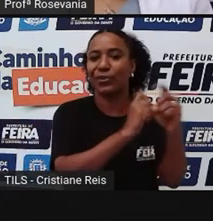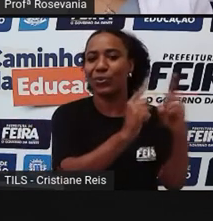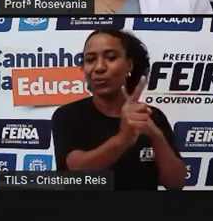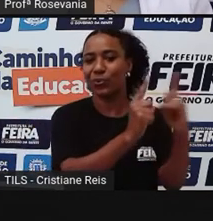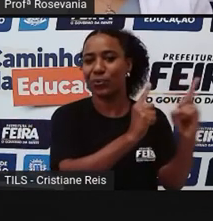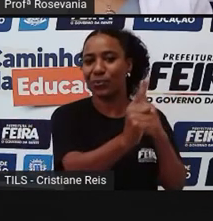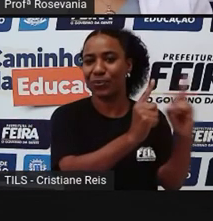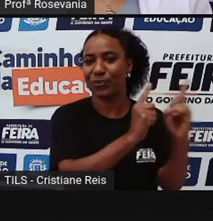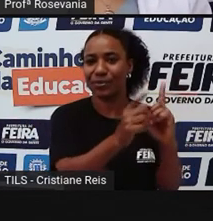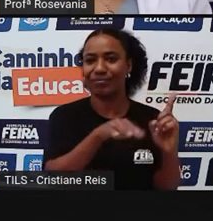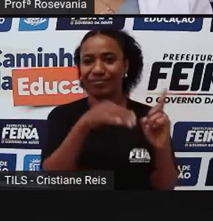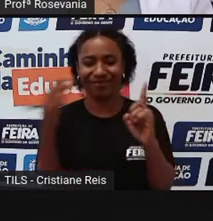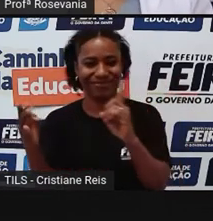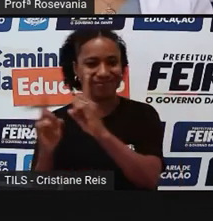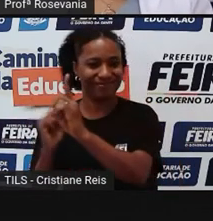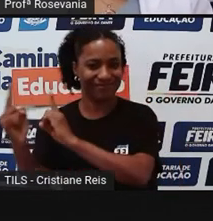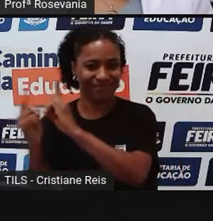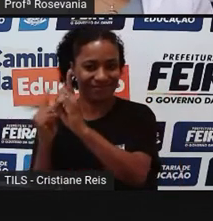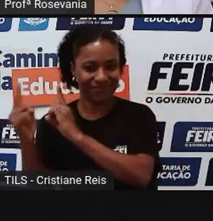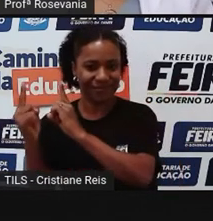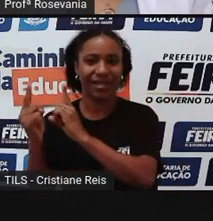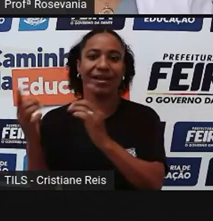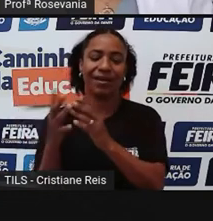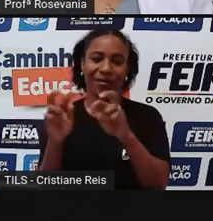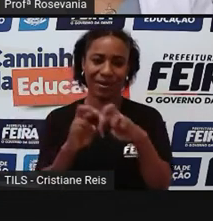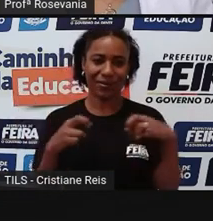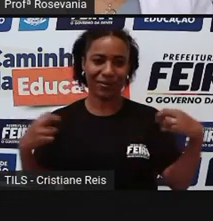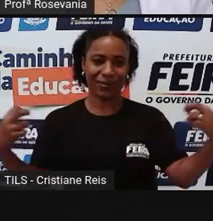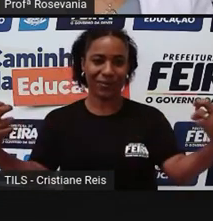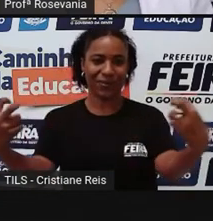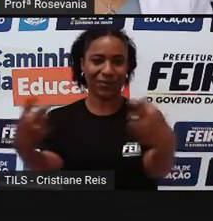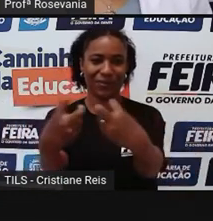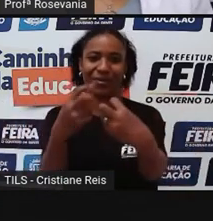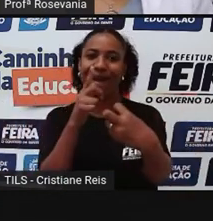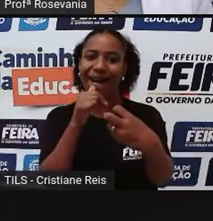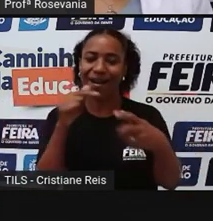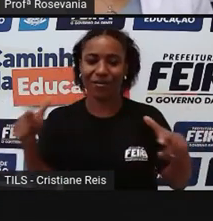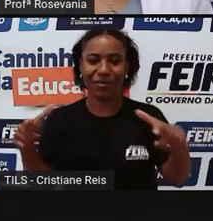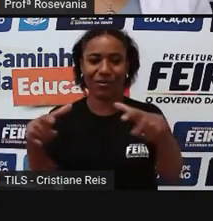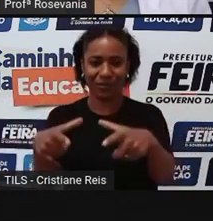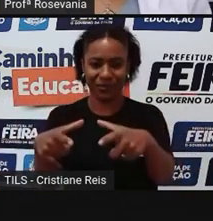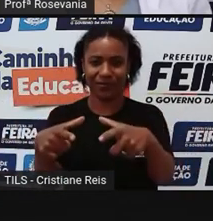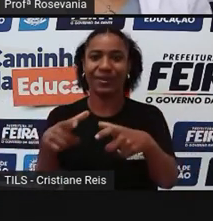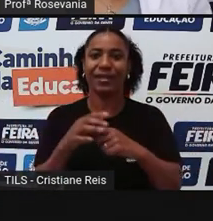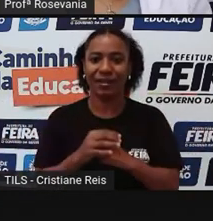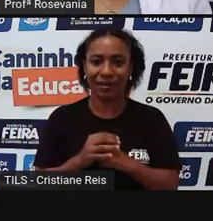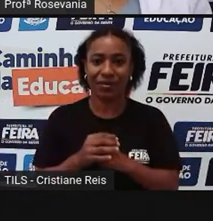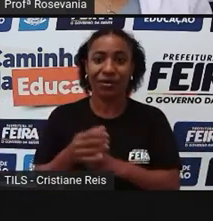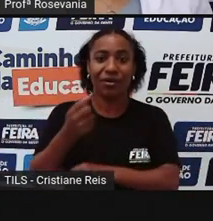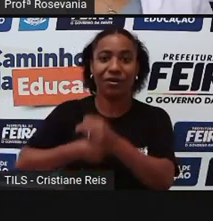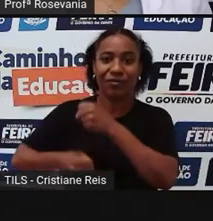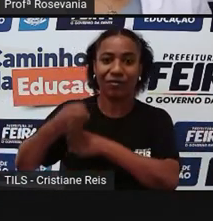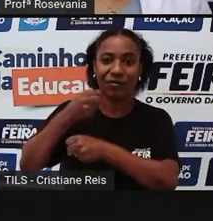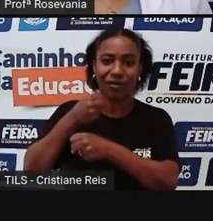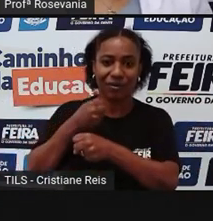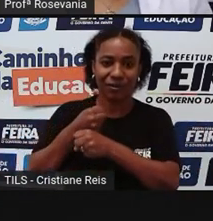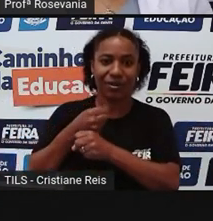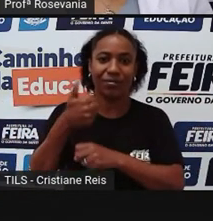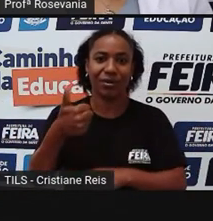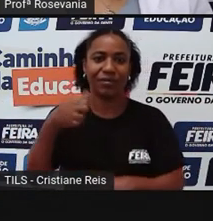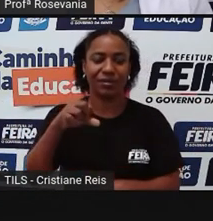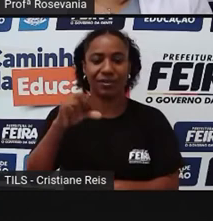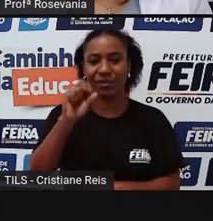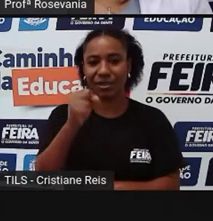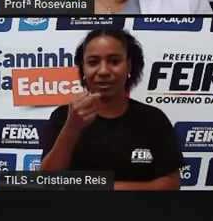aqui um parque, né, então, em 1986 foi construída a avenida de Utefalcão da Silva, dividindo a